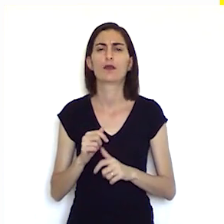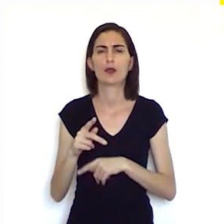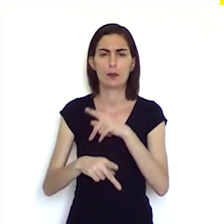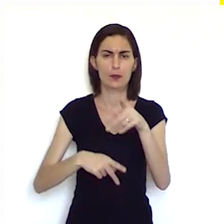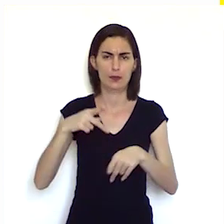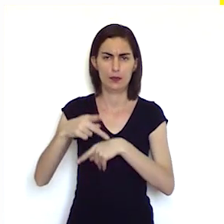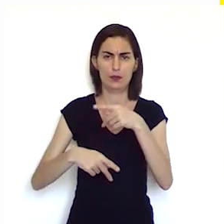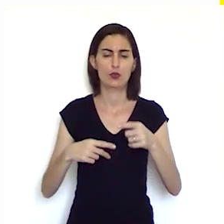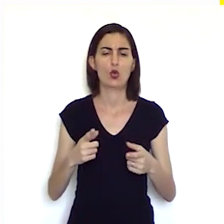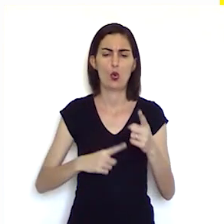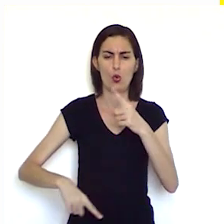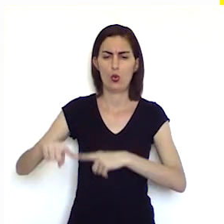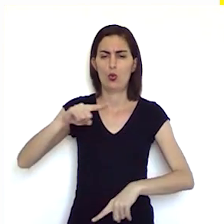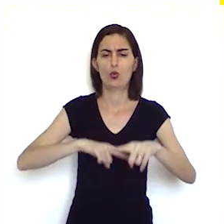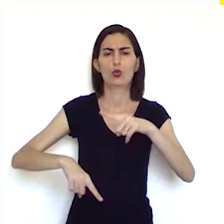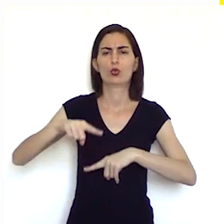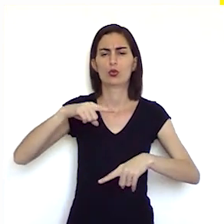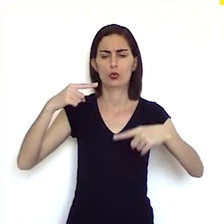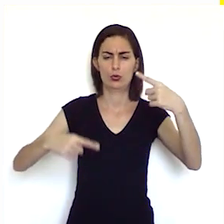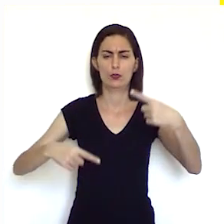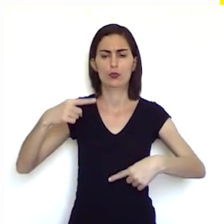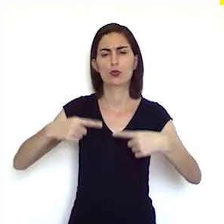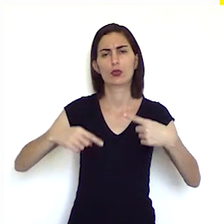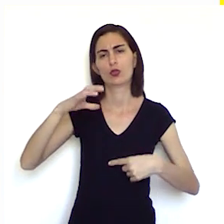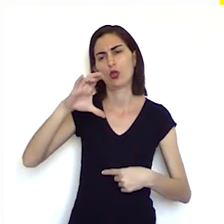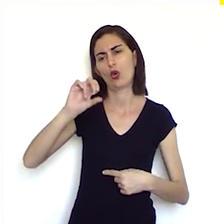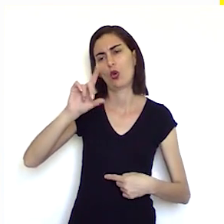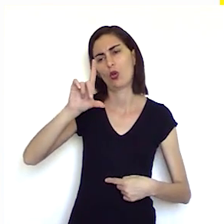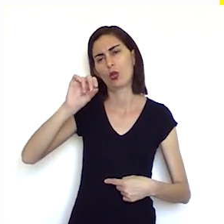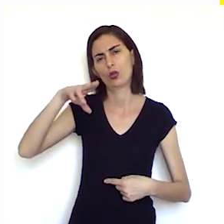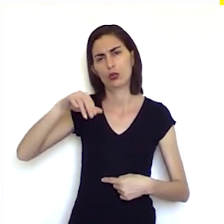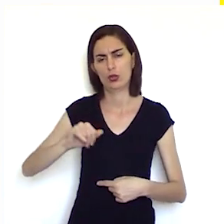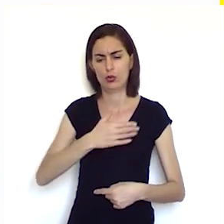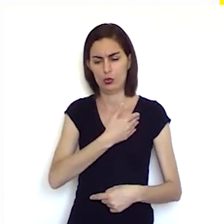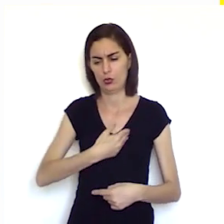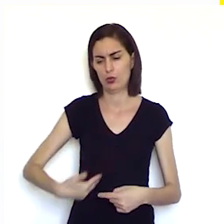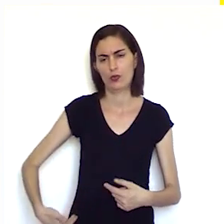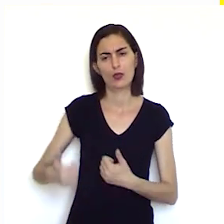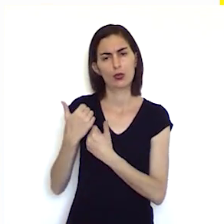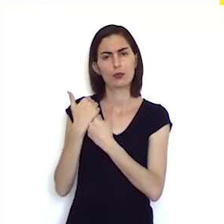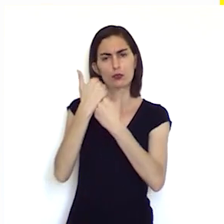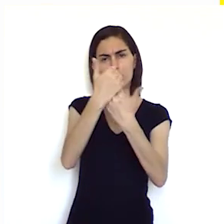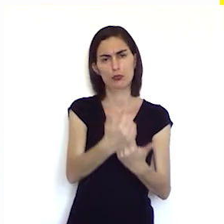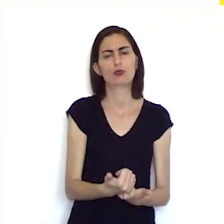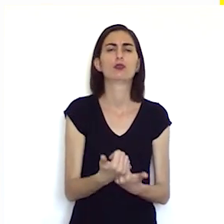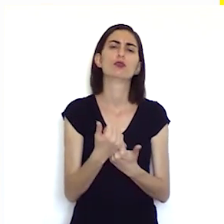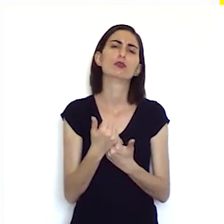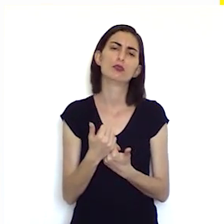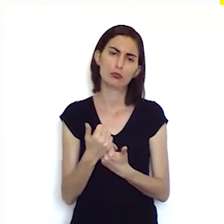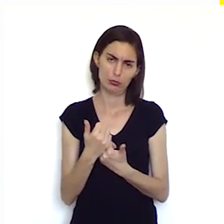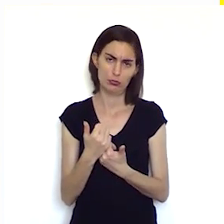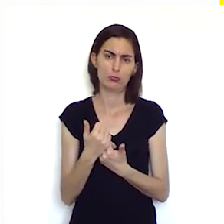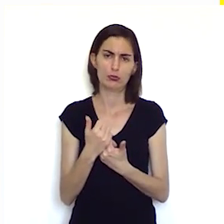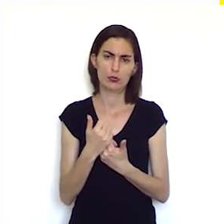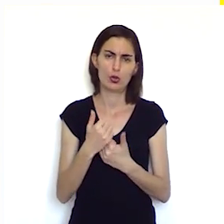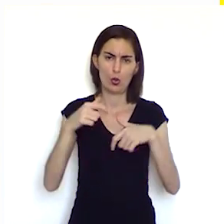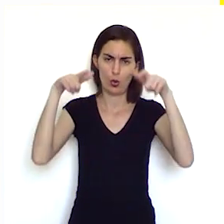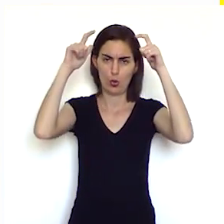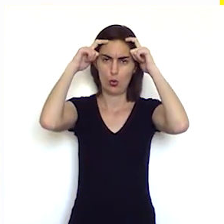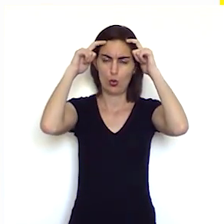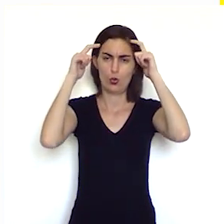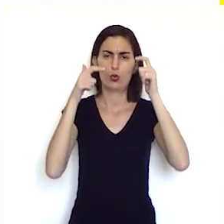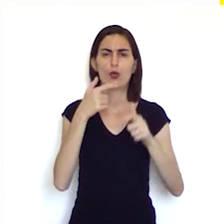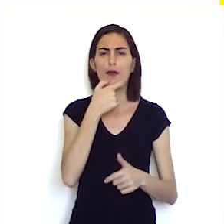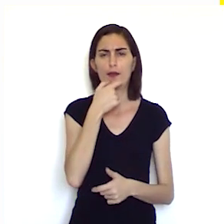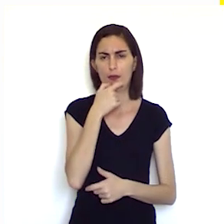controle político das colônias eram governados por representantes da coroa